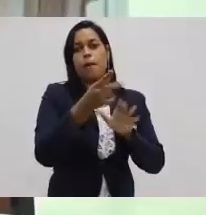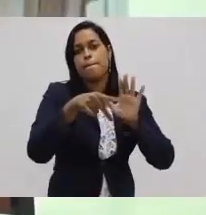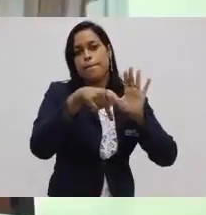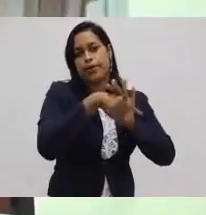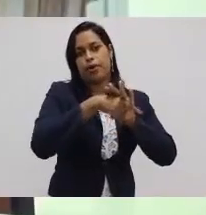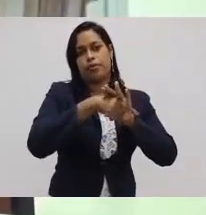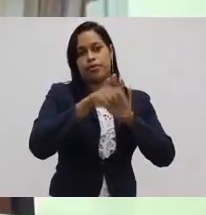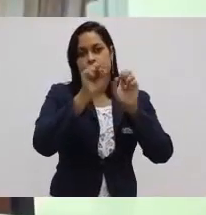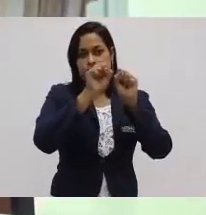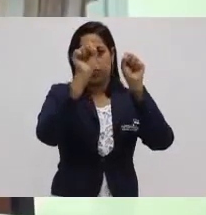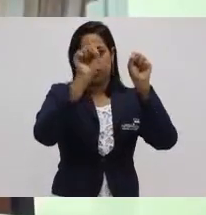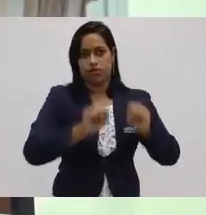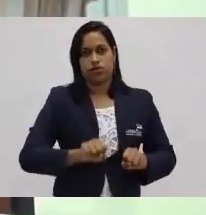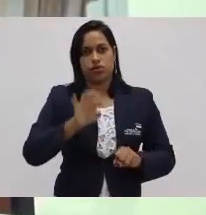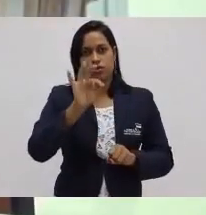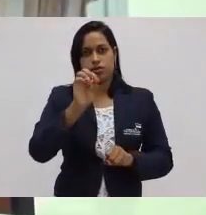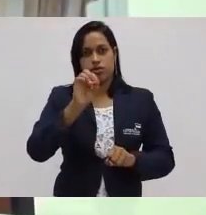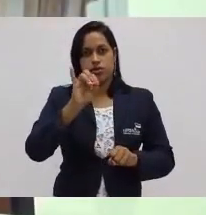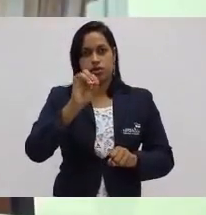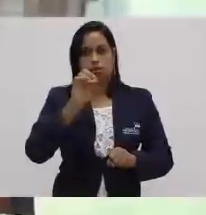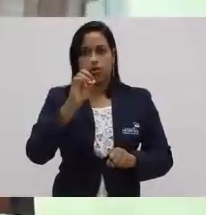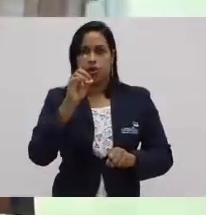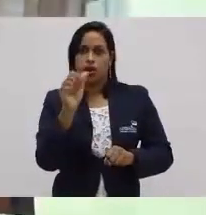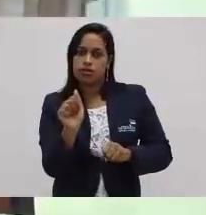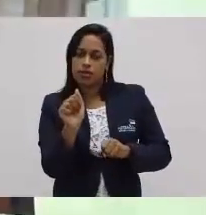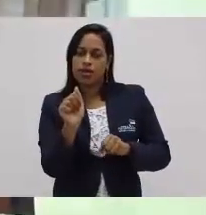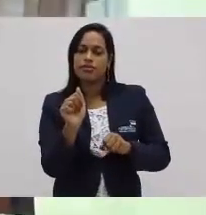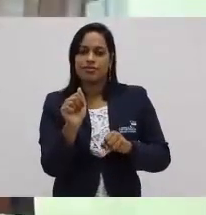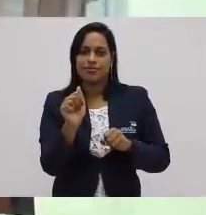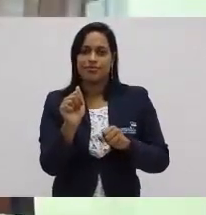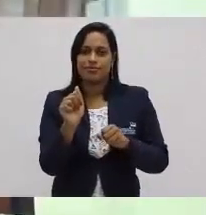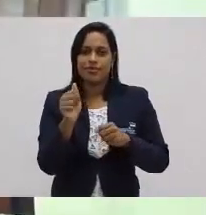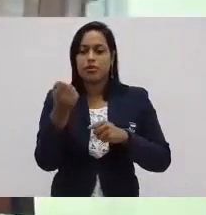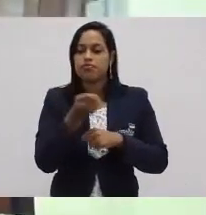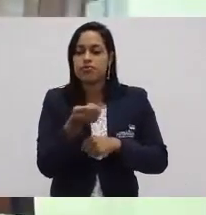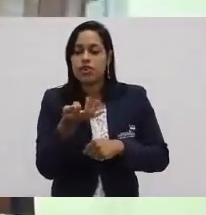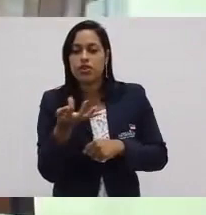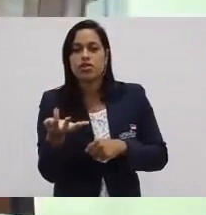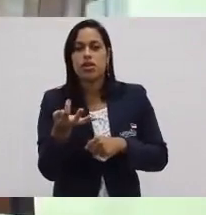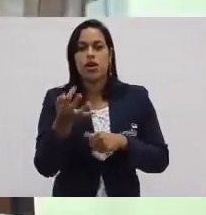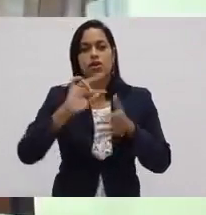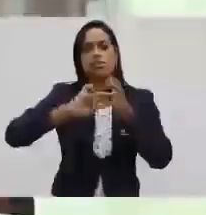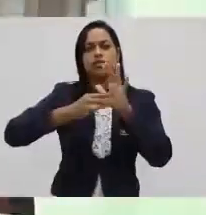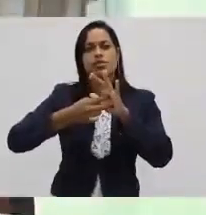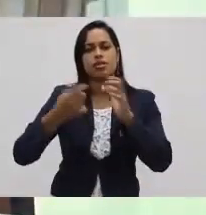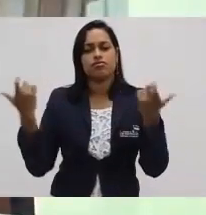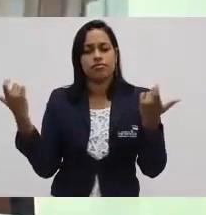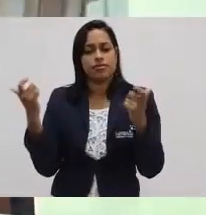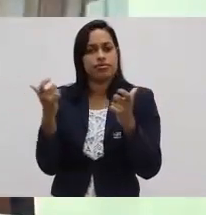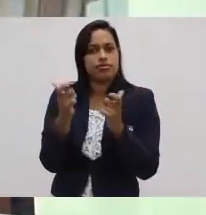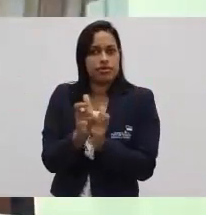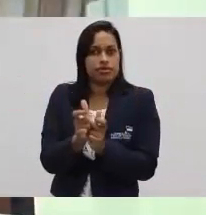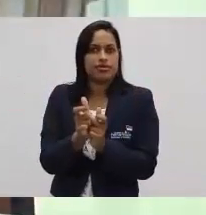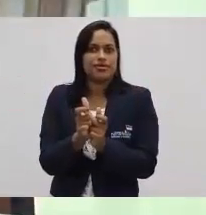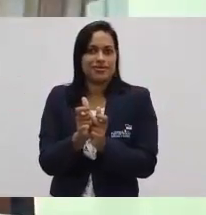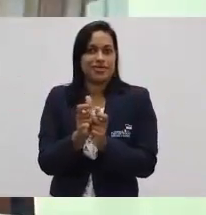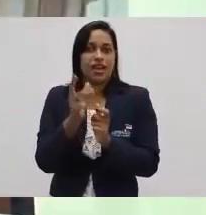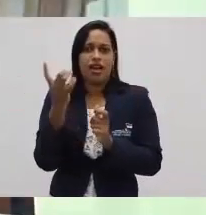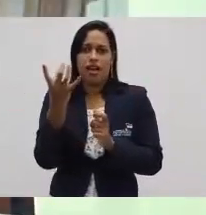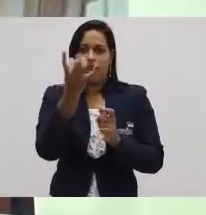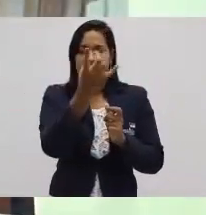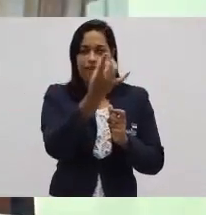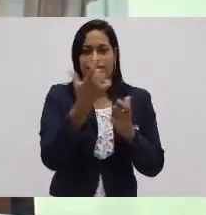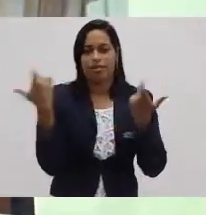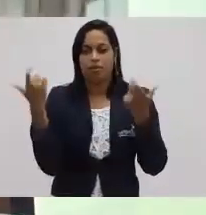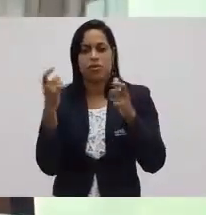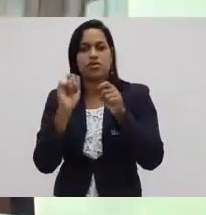produção ou o sistema Enxuto, de produção Enxuta. Onde cada produção é feita mediante os pedidos